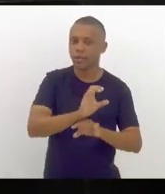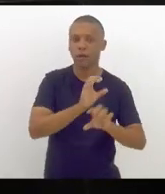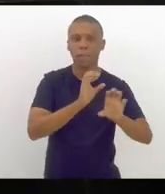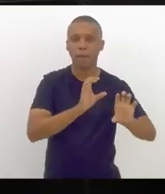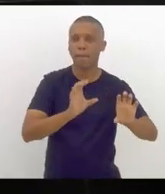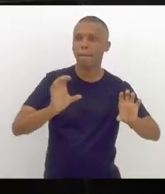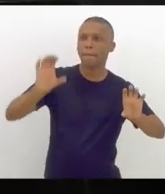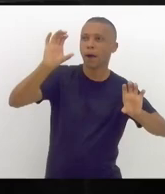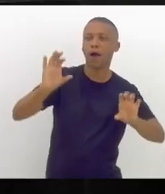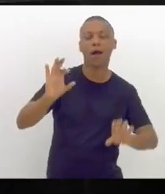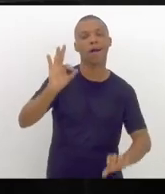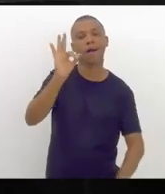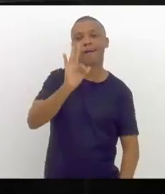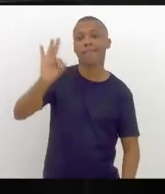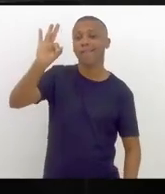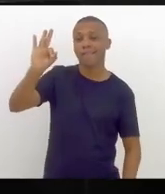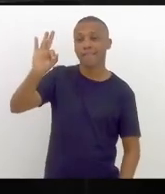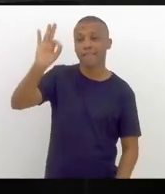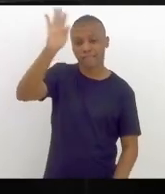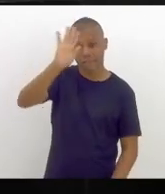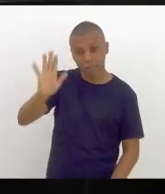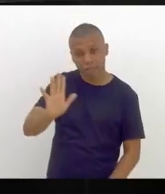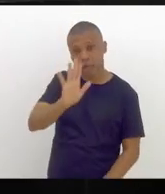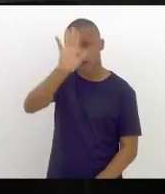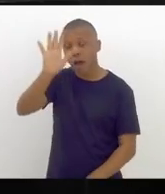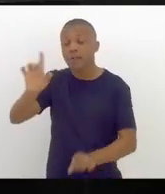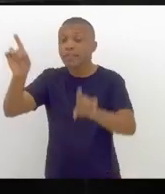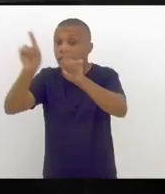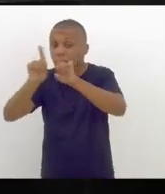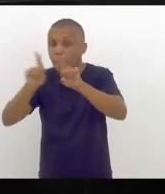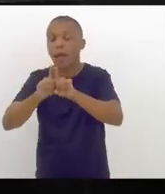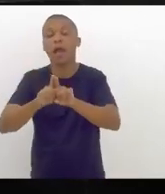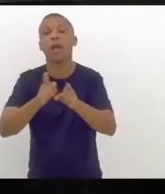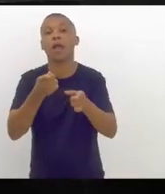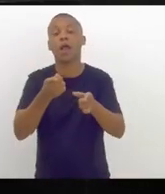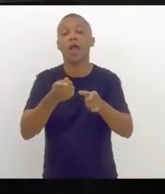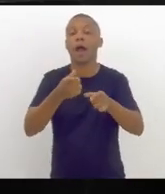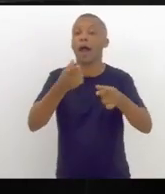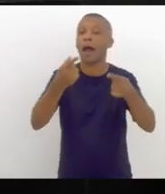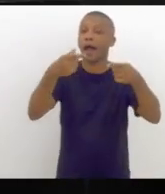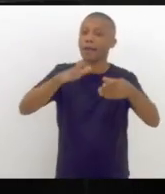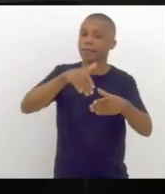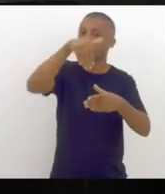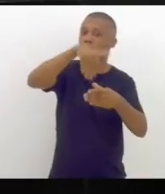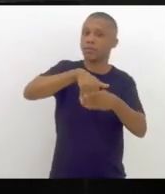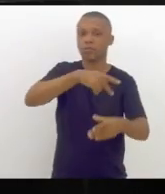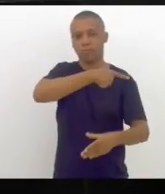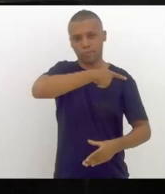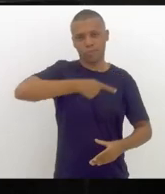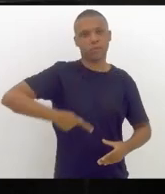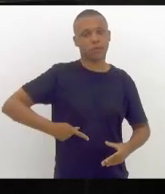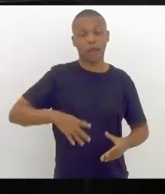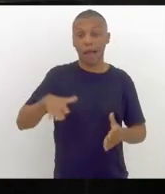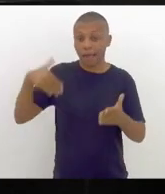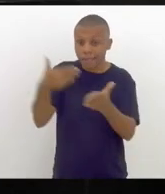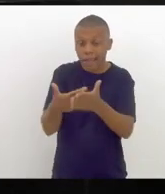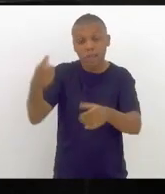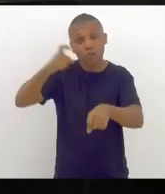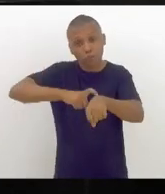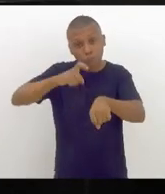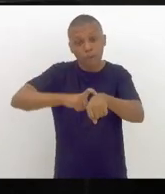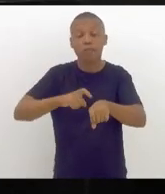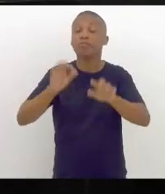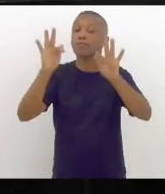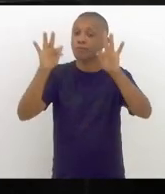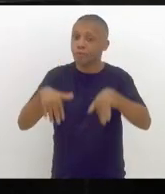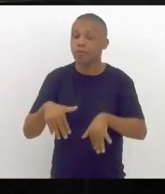a majoritária até o encerramento, seu encerramento no dia 30 de